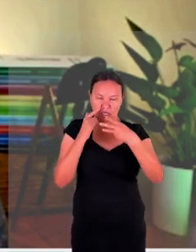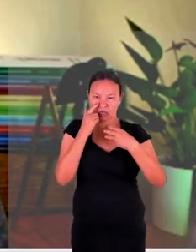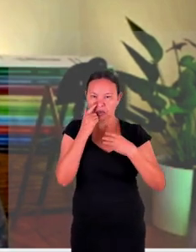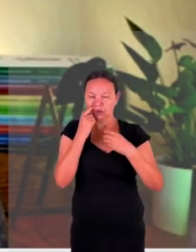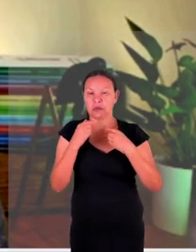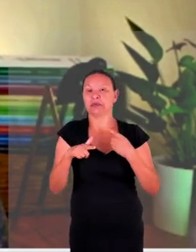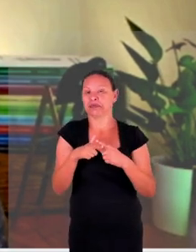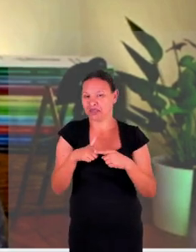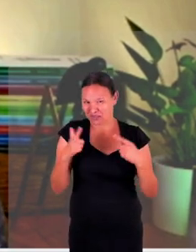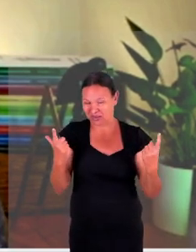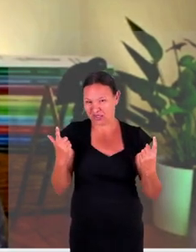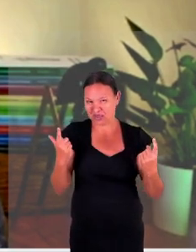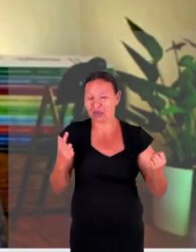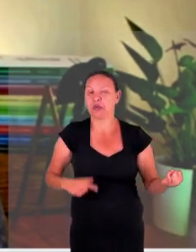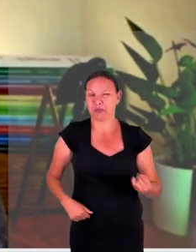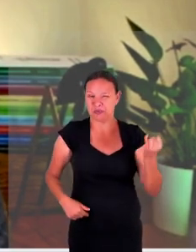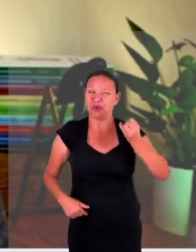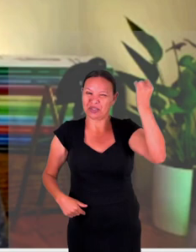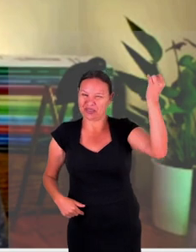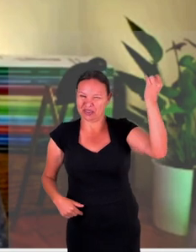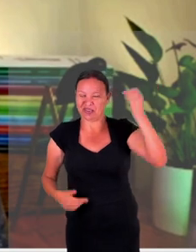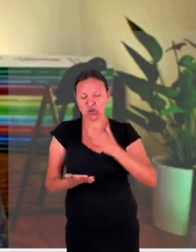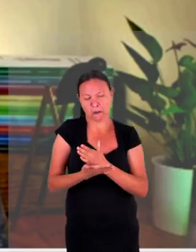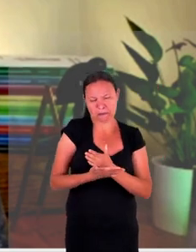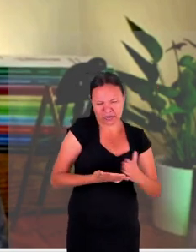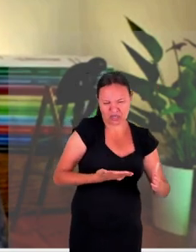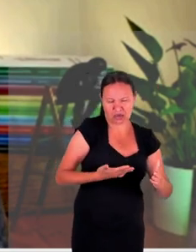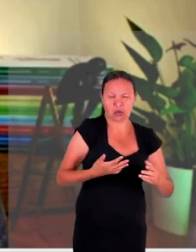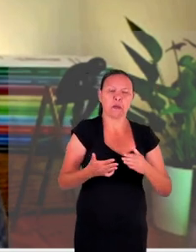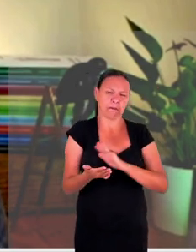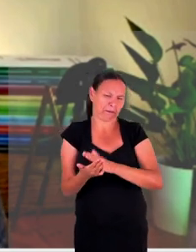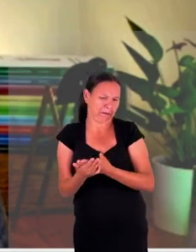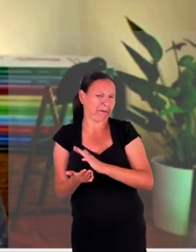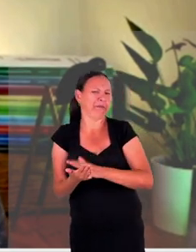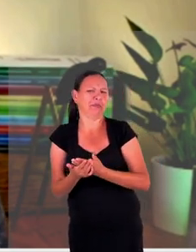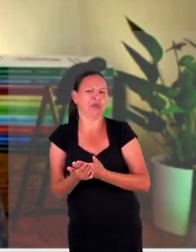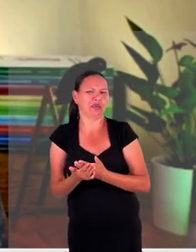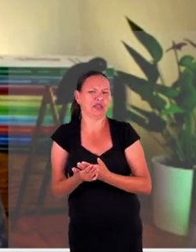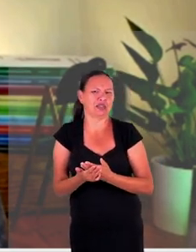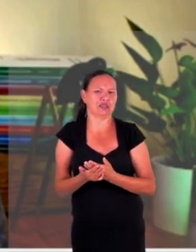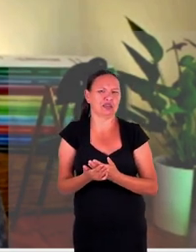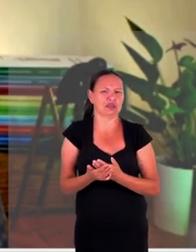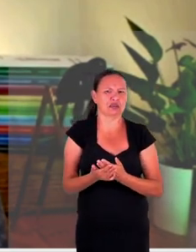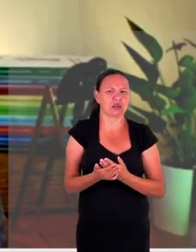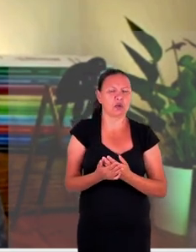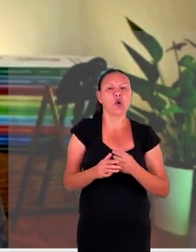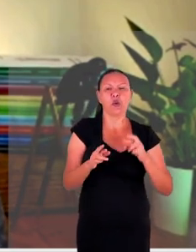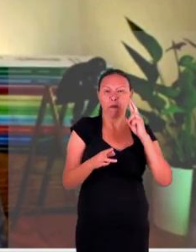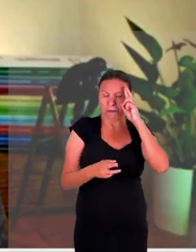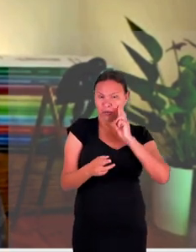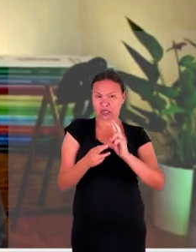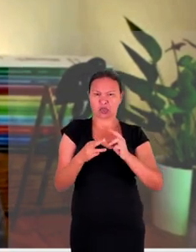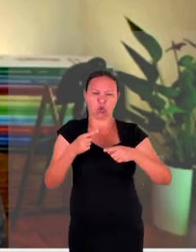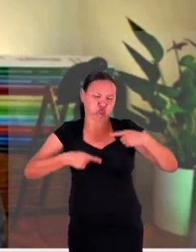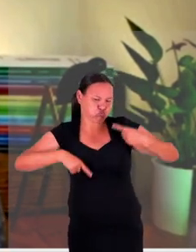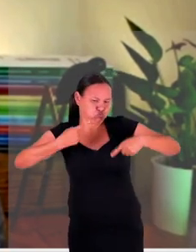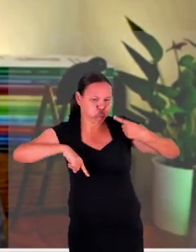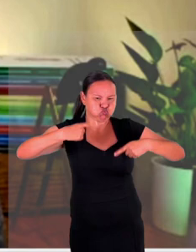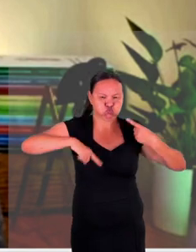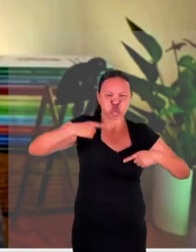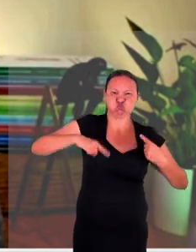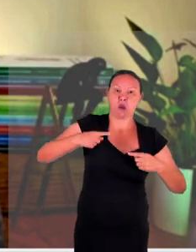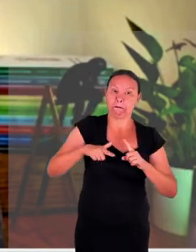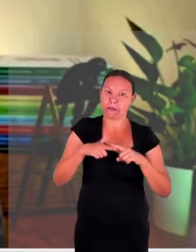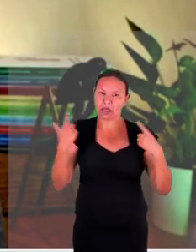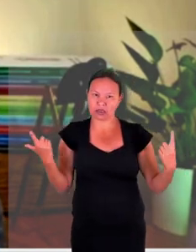repleta de princípios para que a gente faça as interpretações adequadas não só para resolver os conflitos mas para tentar